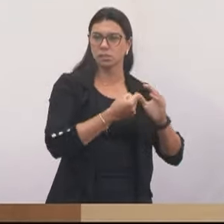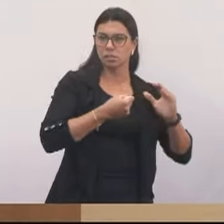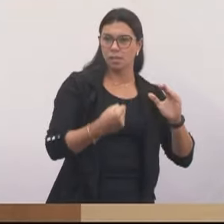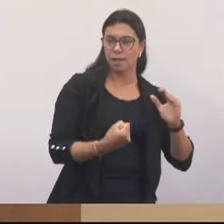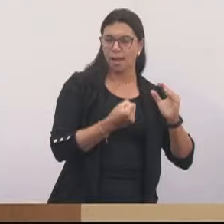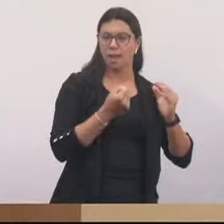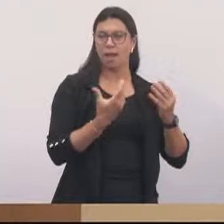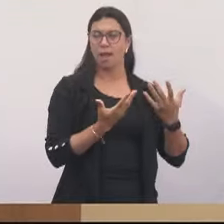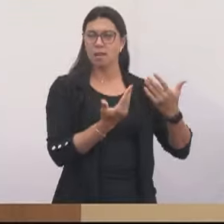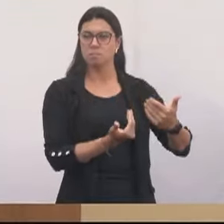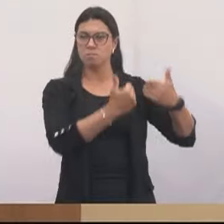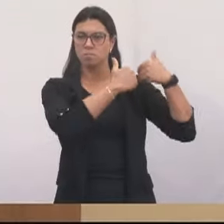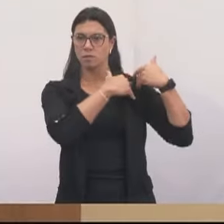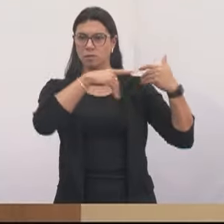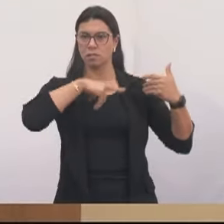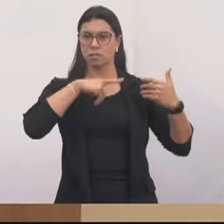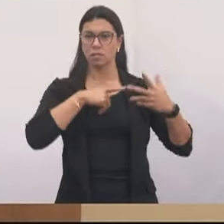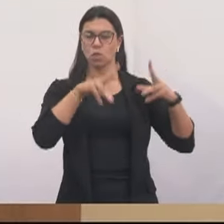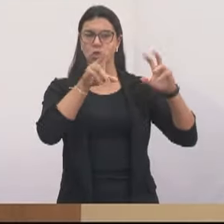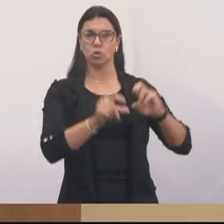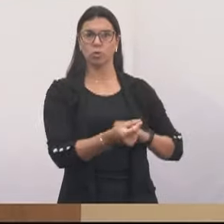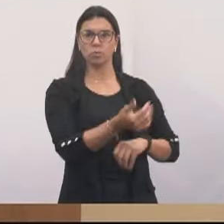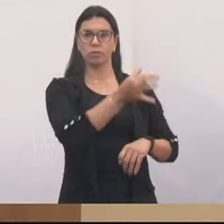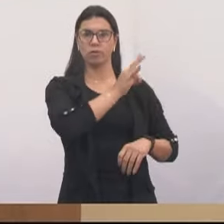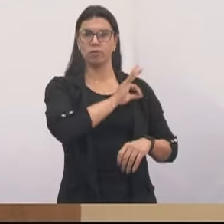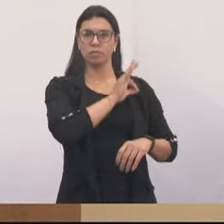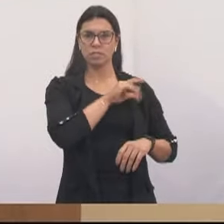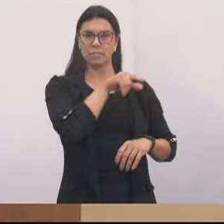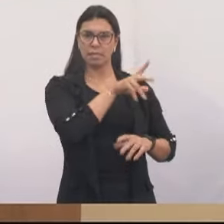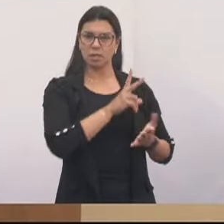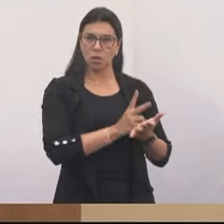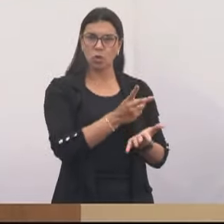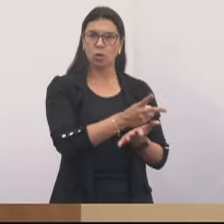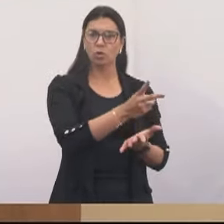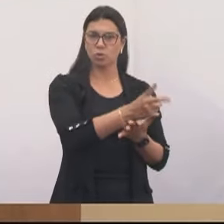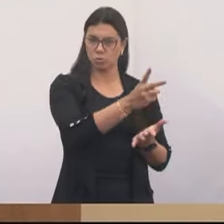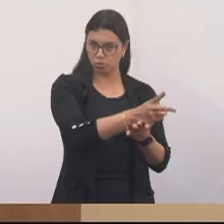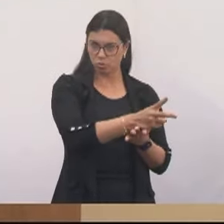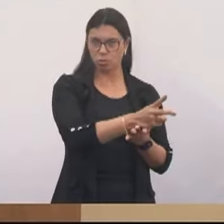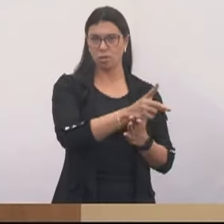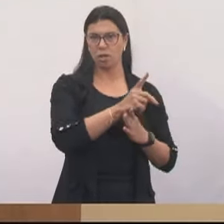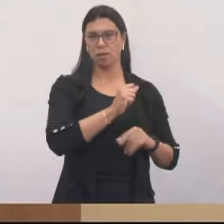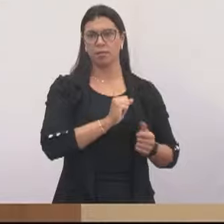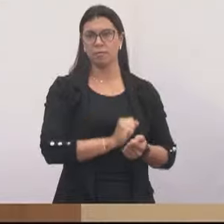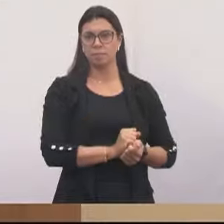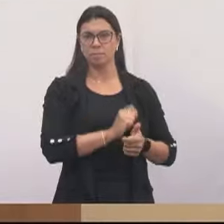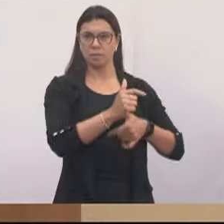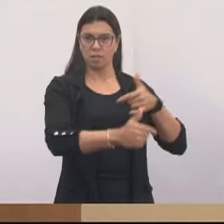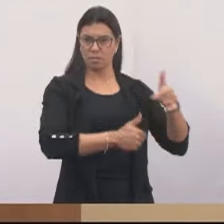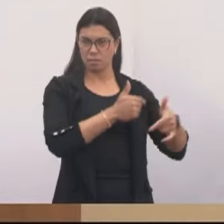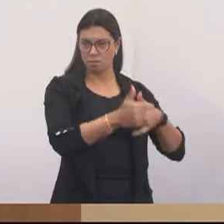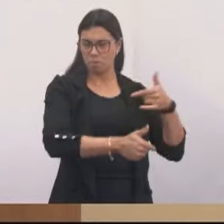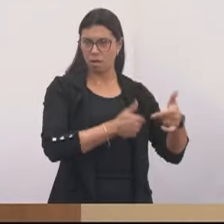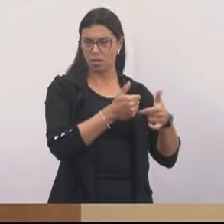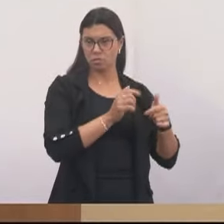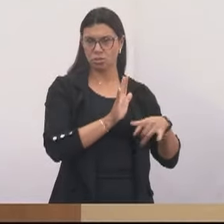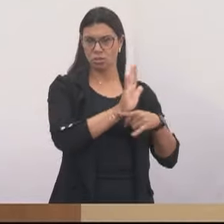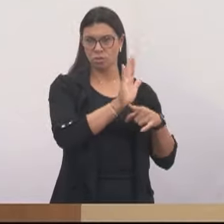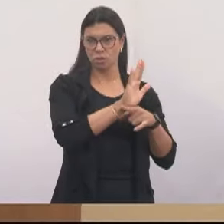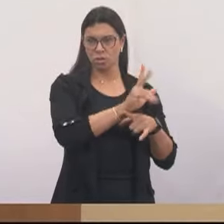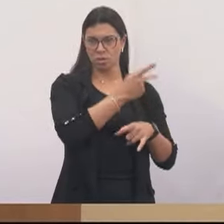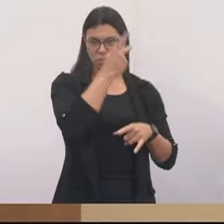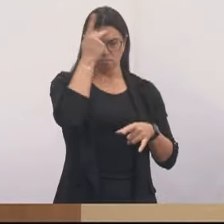financeiro, para que ela possa dar continuidade à Santa Casa, a Santa Casa pode dar continuidade no seu atendimento,